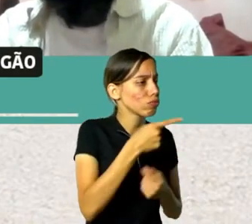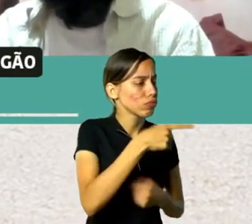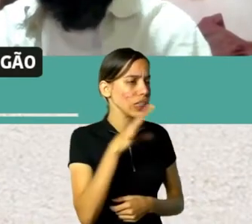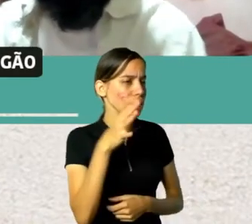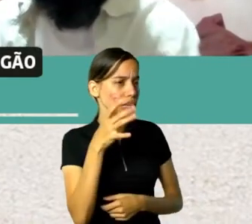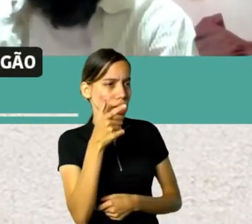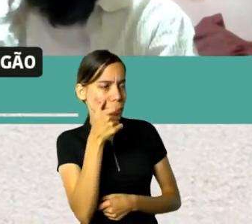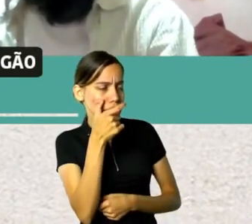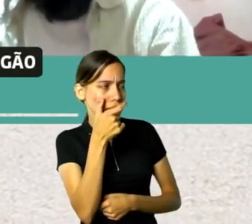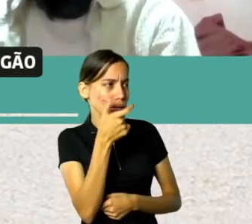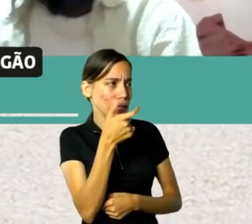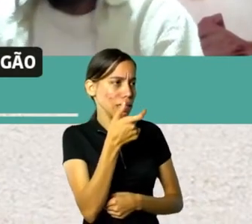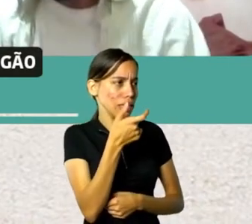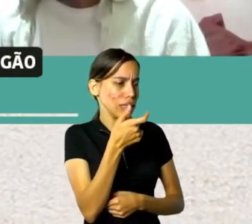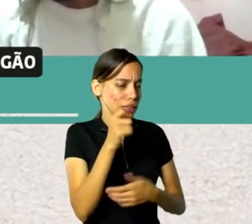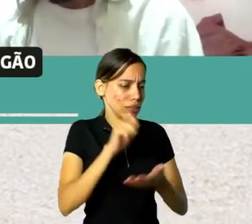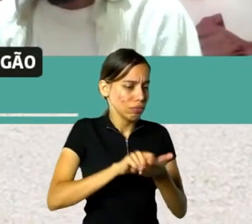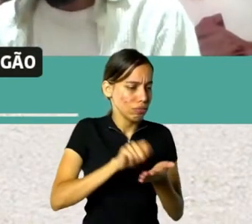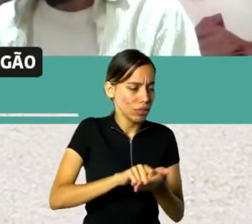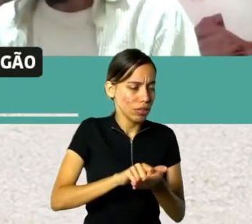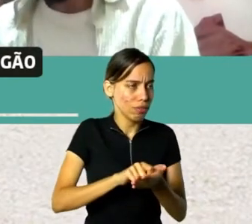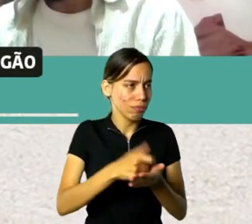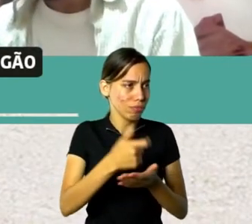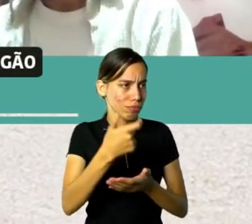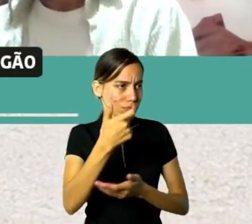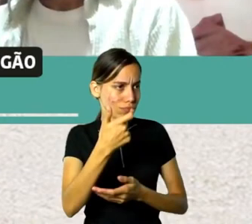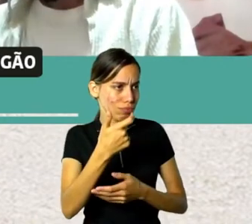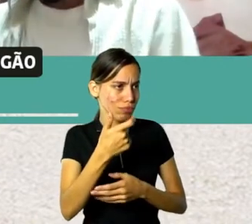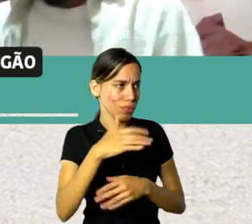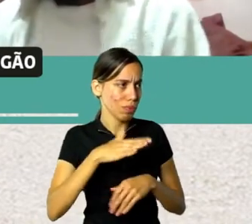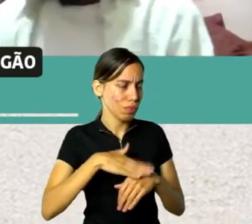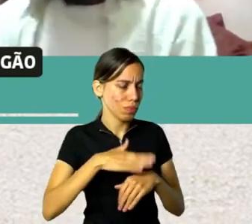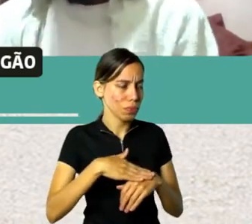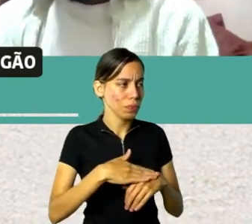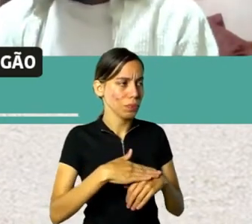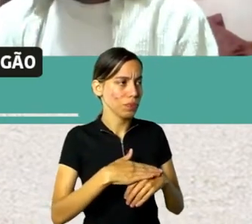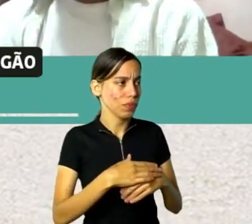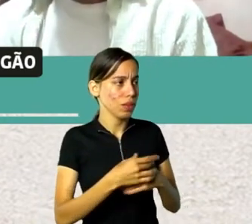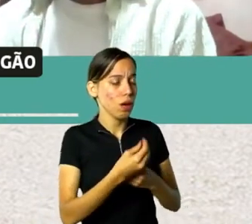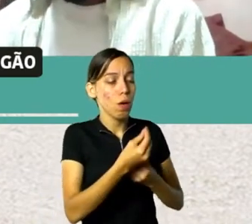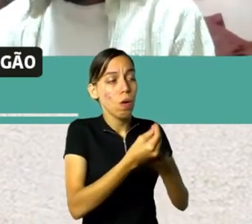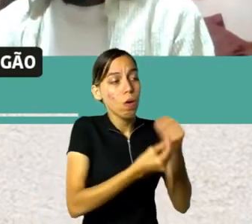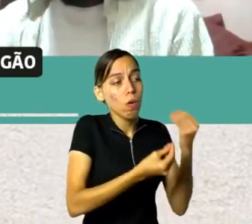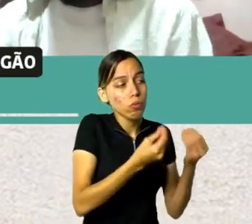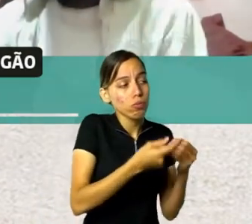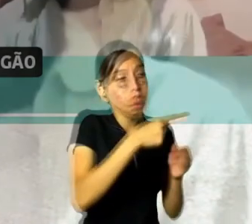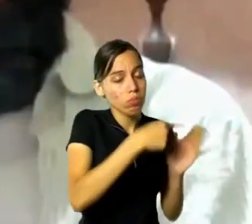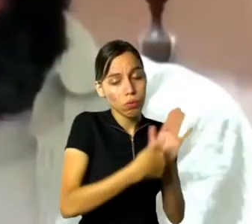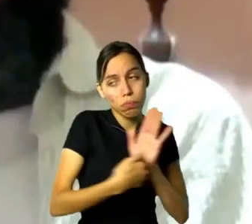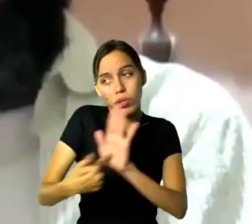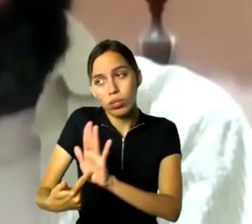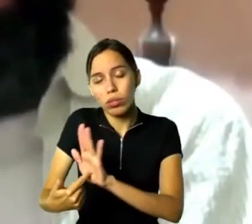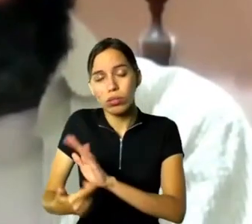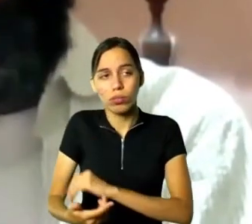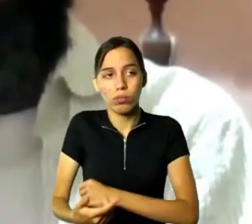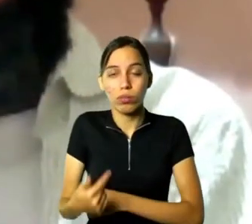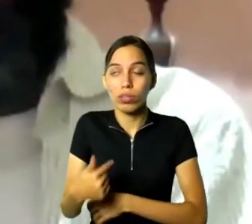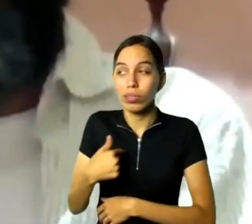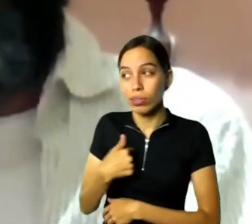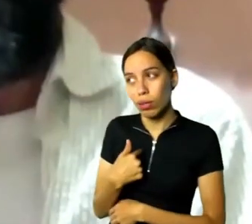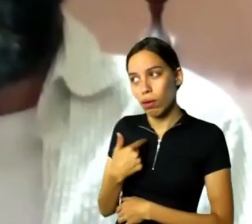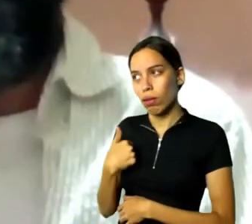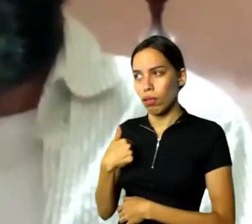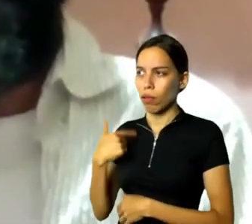biografia, foi encomendado, você que apresentou para a editora, como que foi? Eu que apresentei para a Rejane,